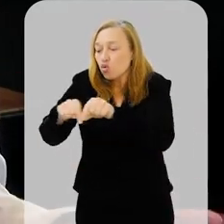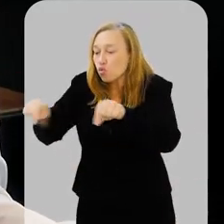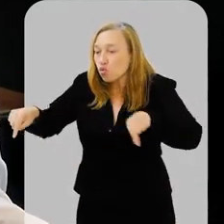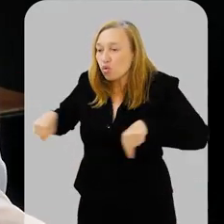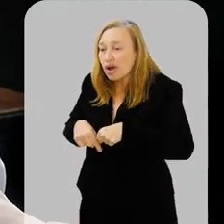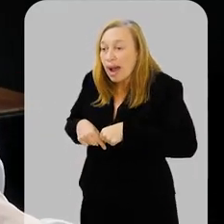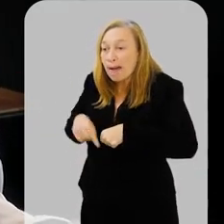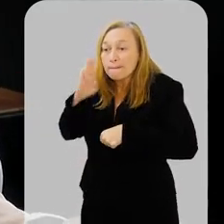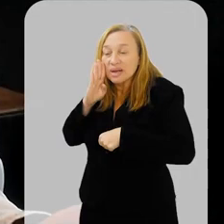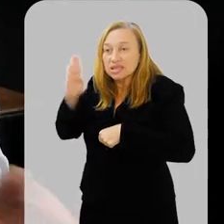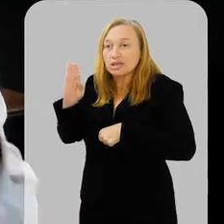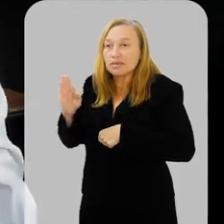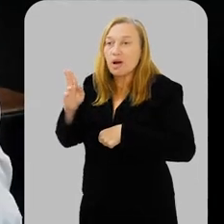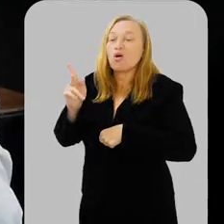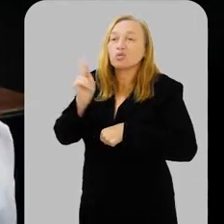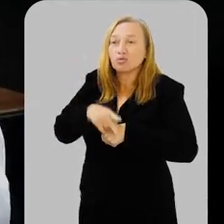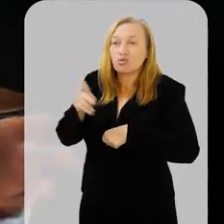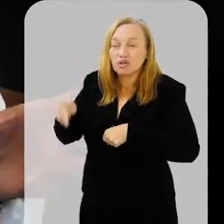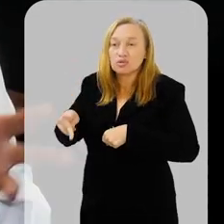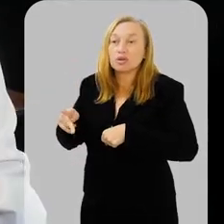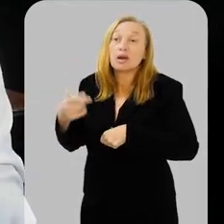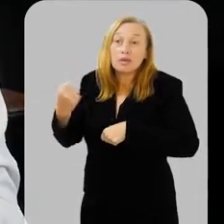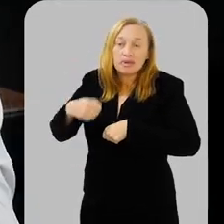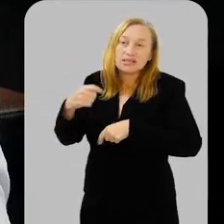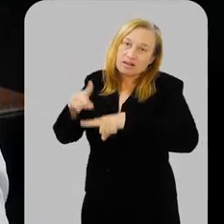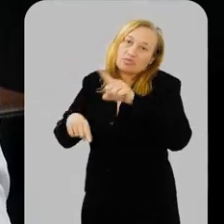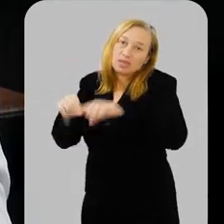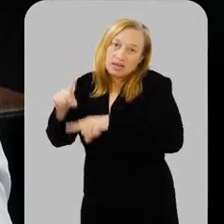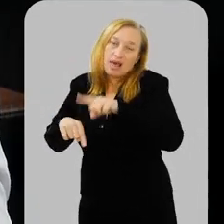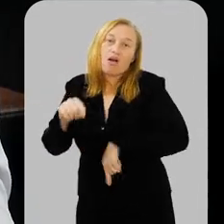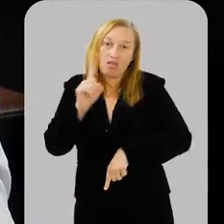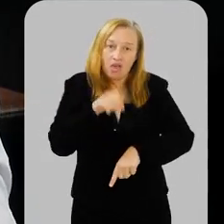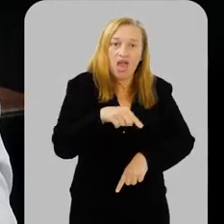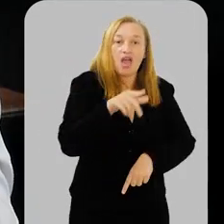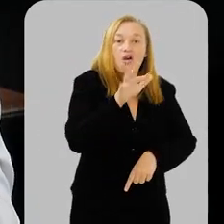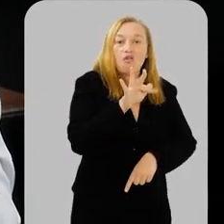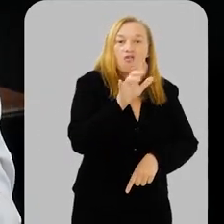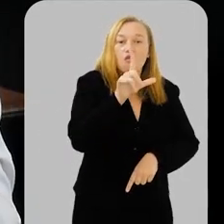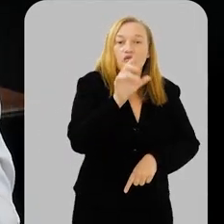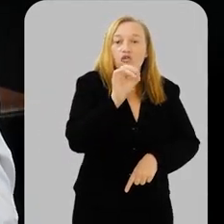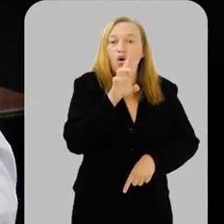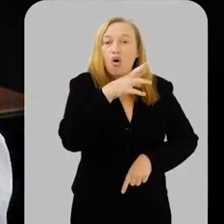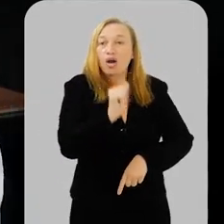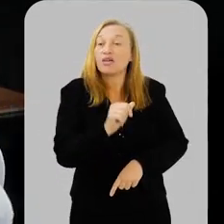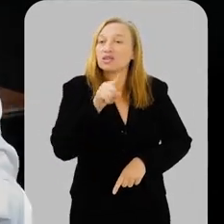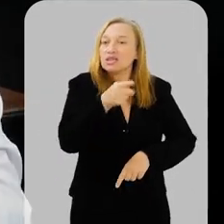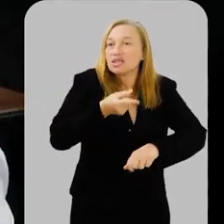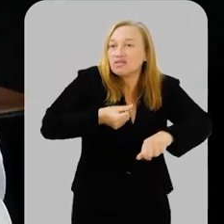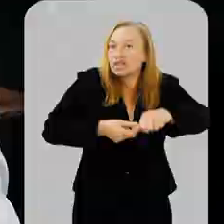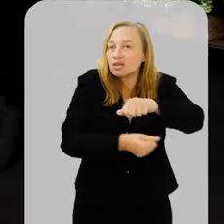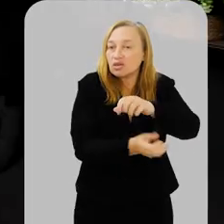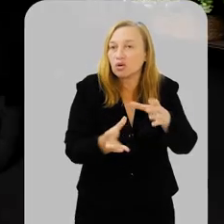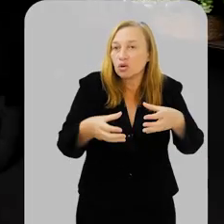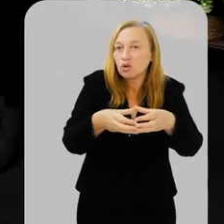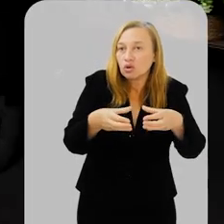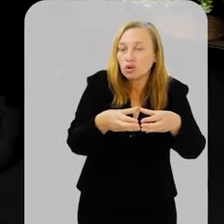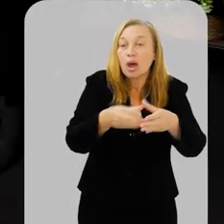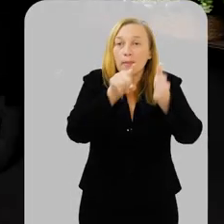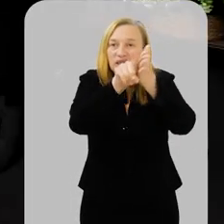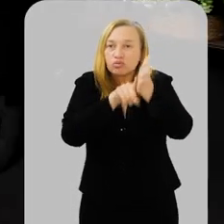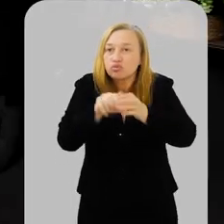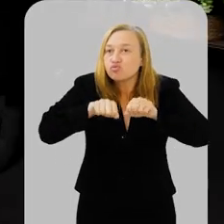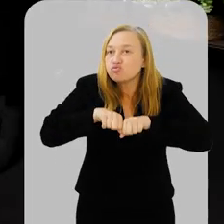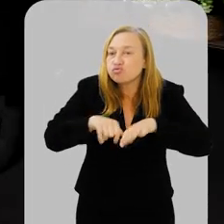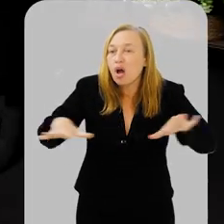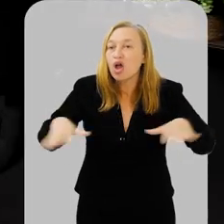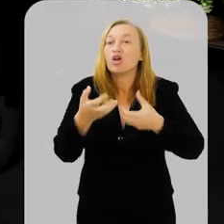espaço para os professores, vão precisar desses materiais, né, Flora? Você está fazendo um financiamento coletivo para que